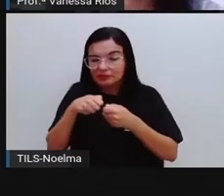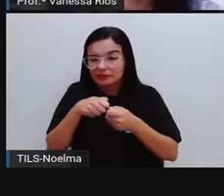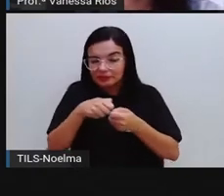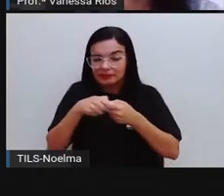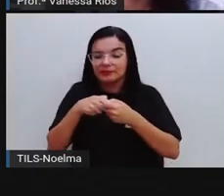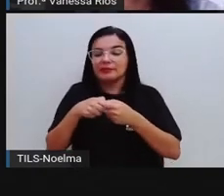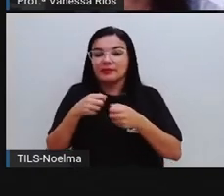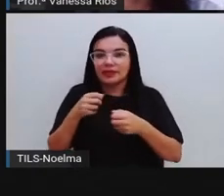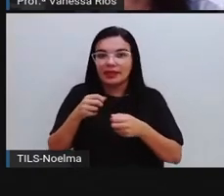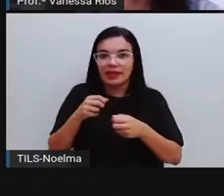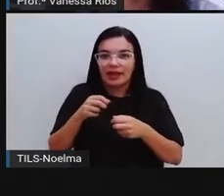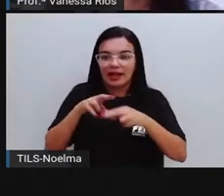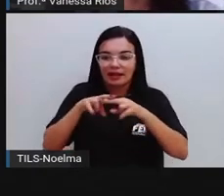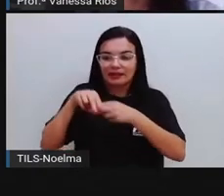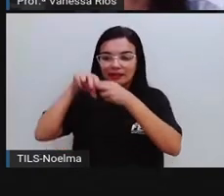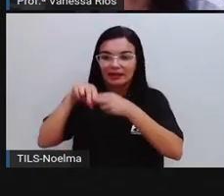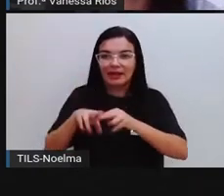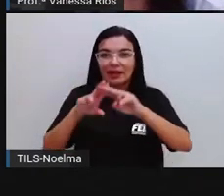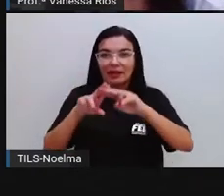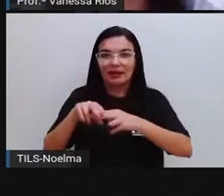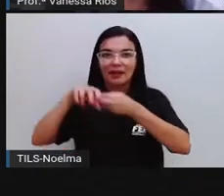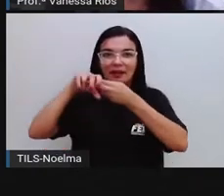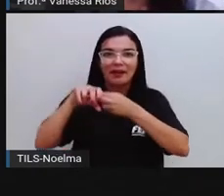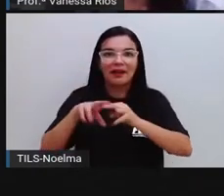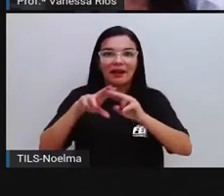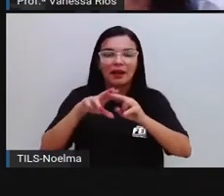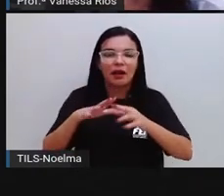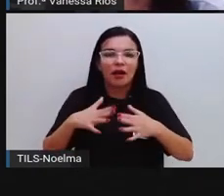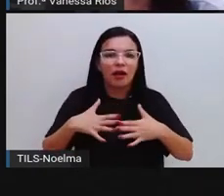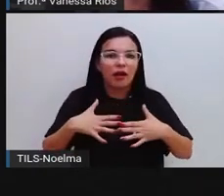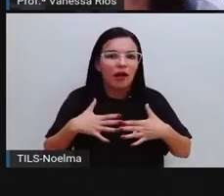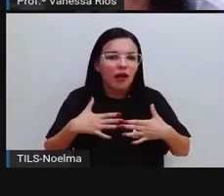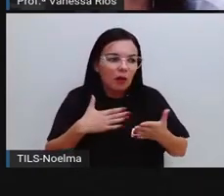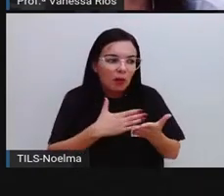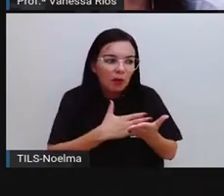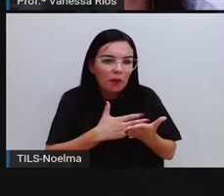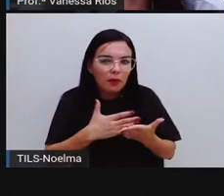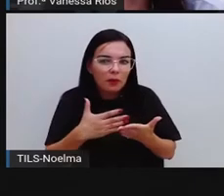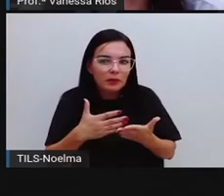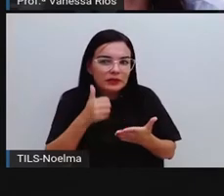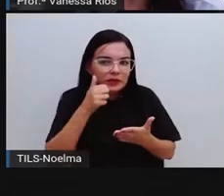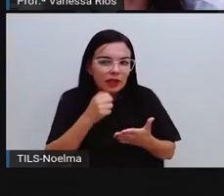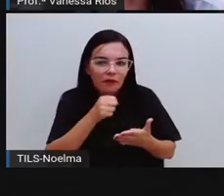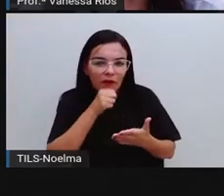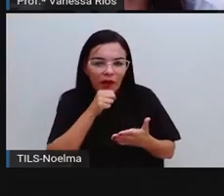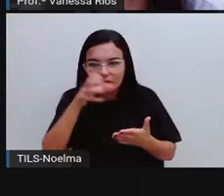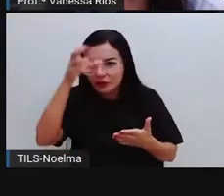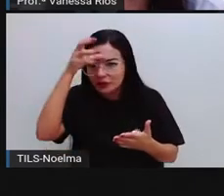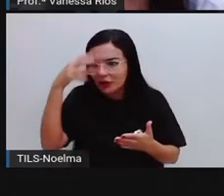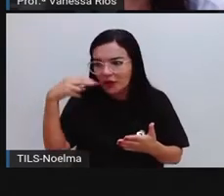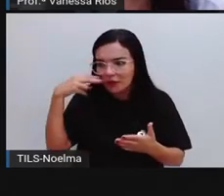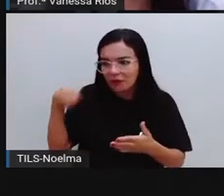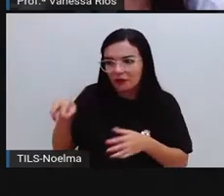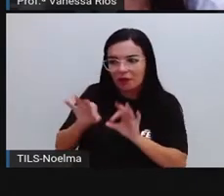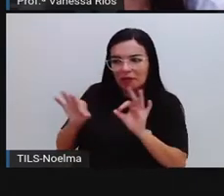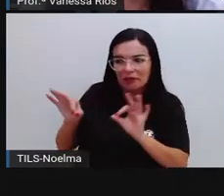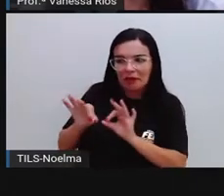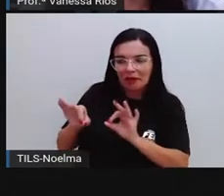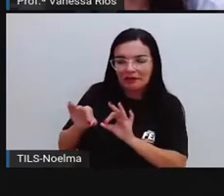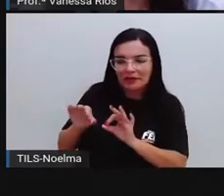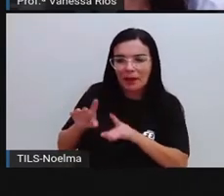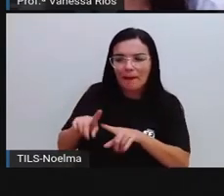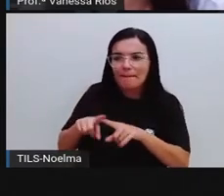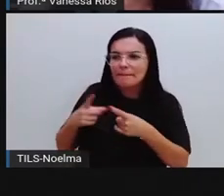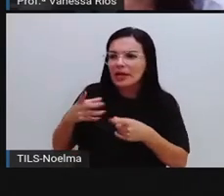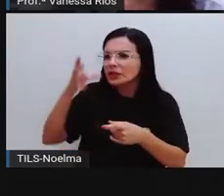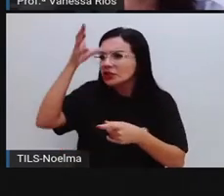cadeira dava uma balançadinha. No começo, elas não viram nada, até que tia Emília,